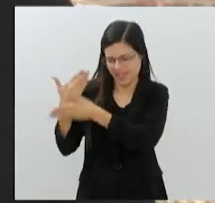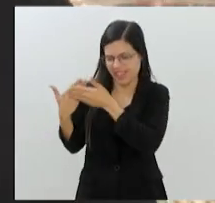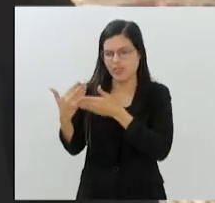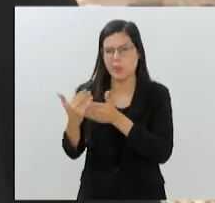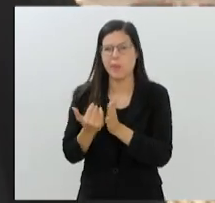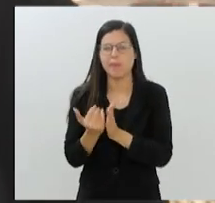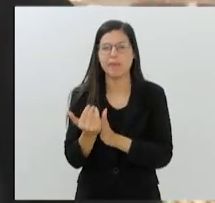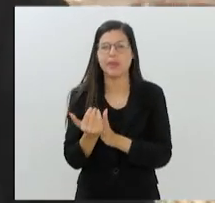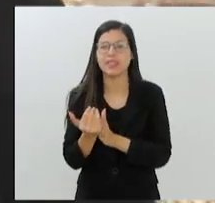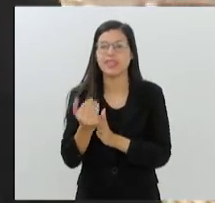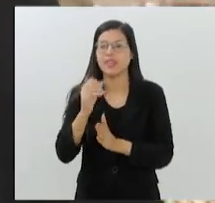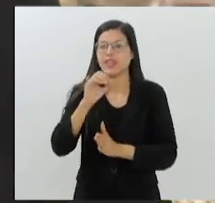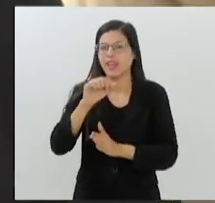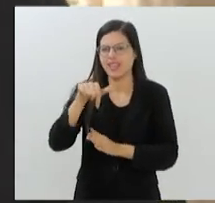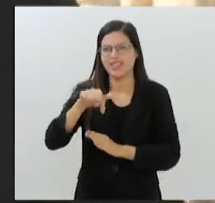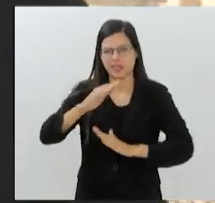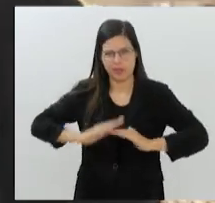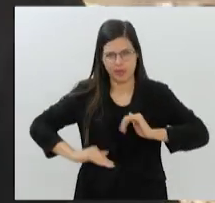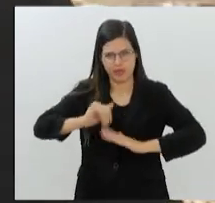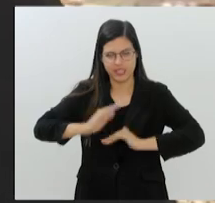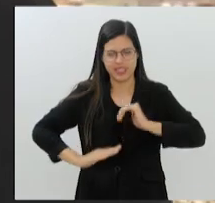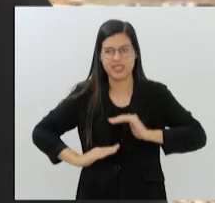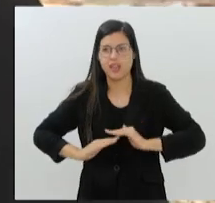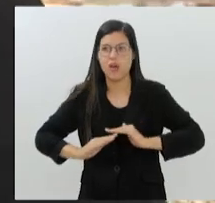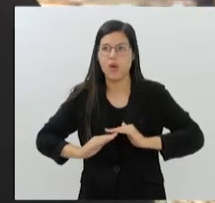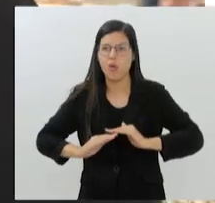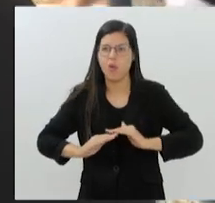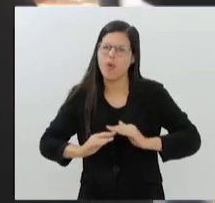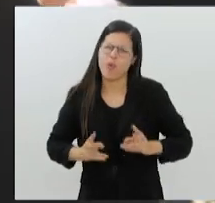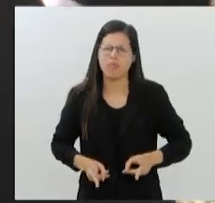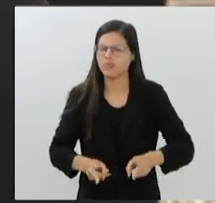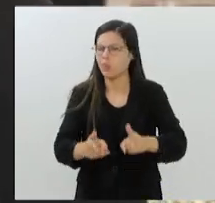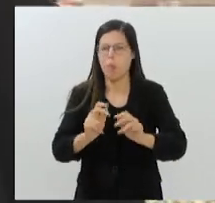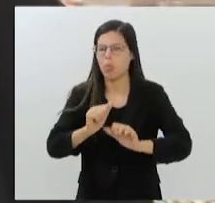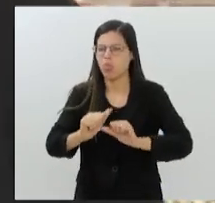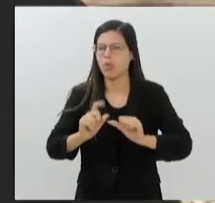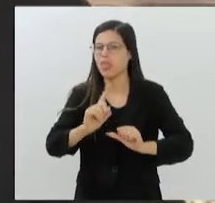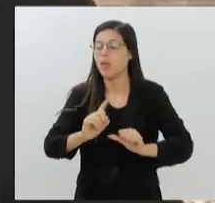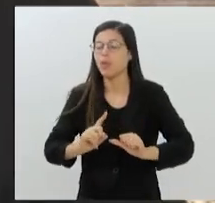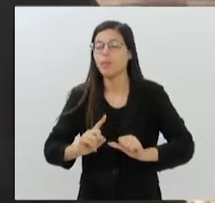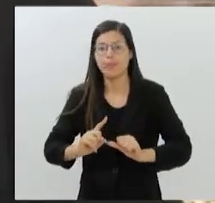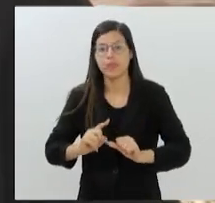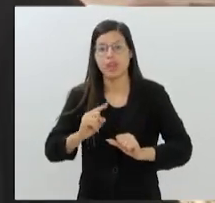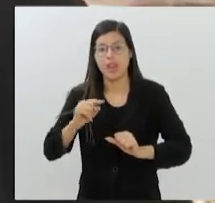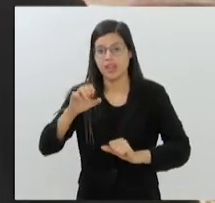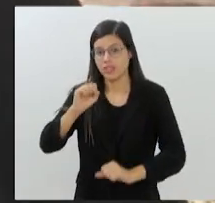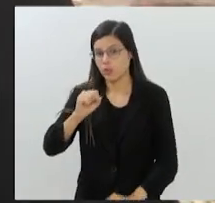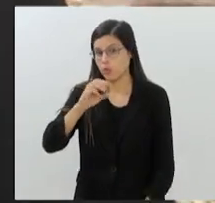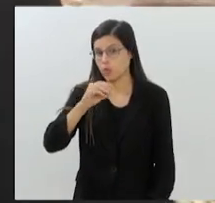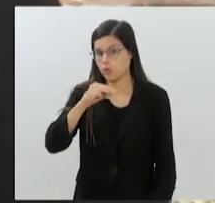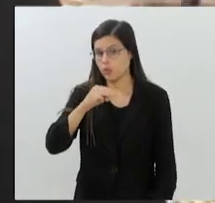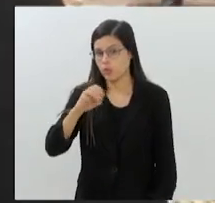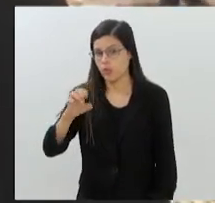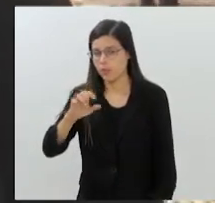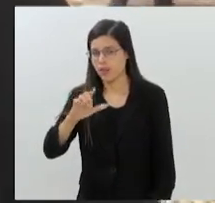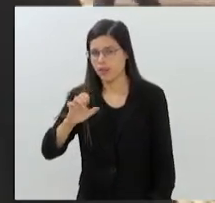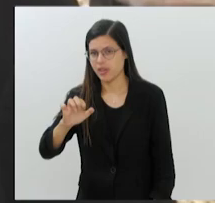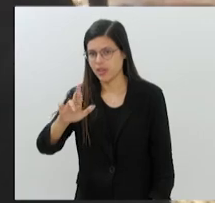sommelier era um caminho, e até hoje é assim, tá? Não mudou. Ser sommelier era um caminho, assim,